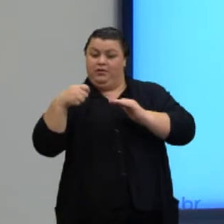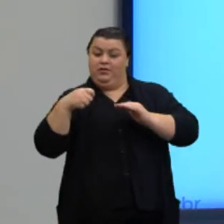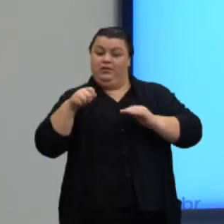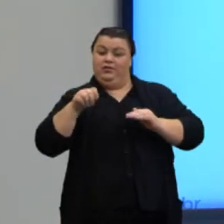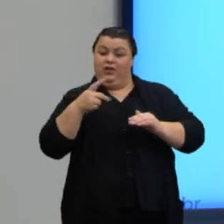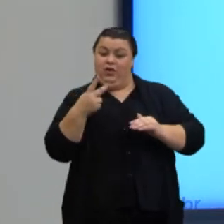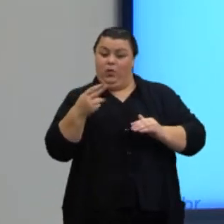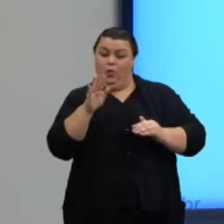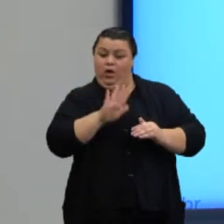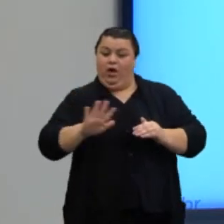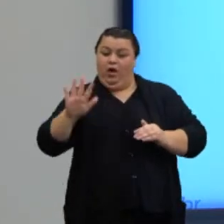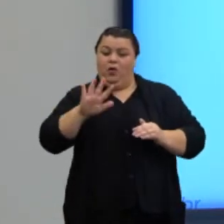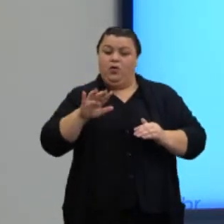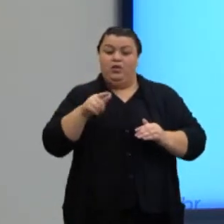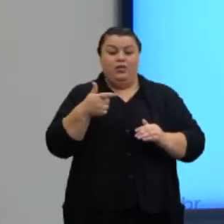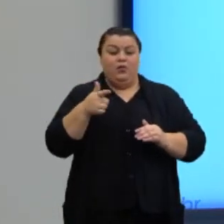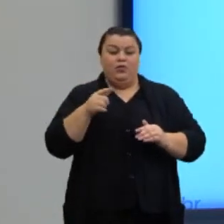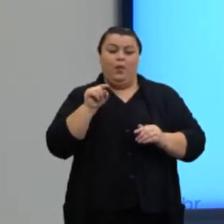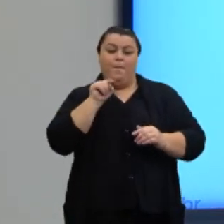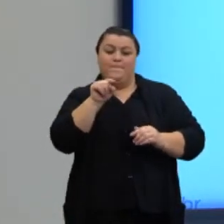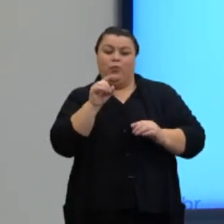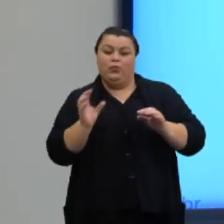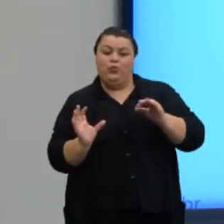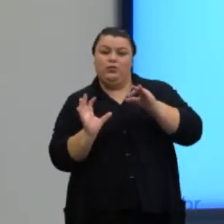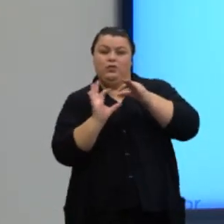ponto em comum nesse plano.